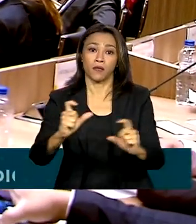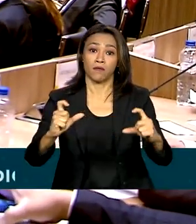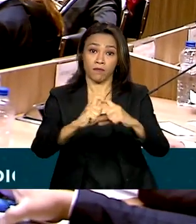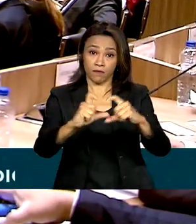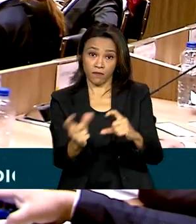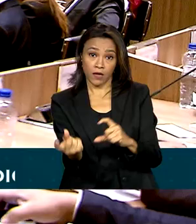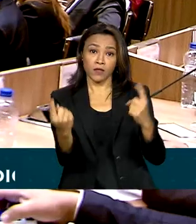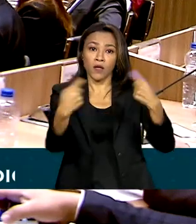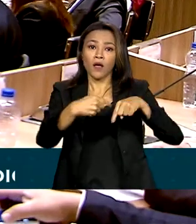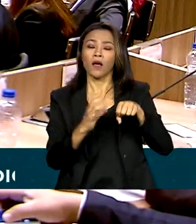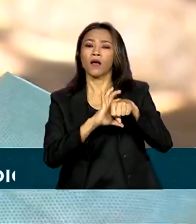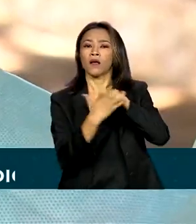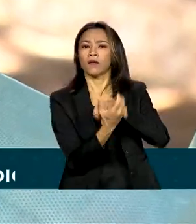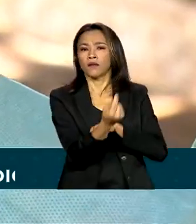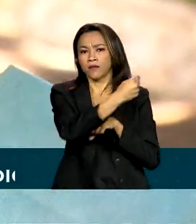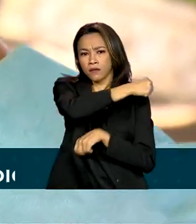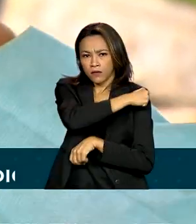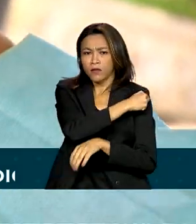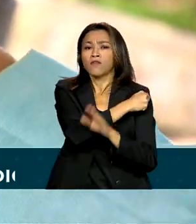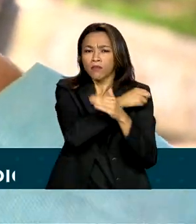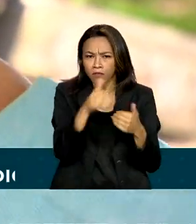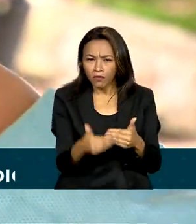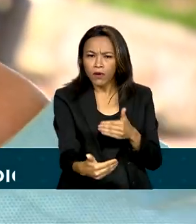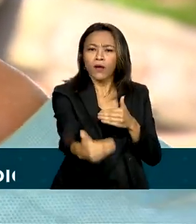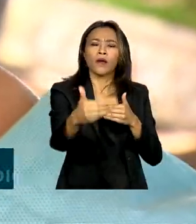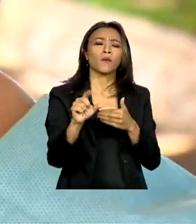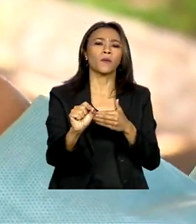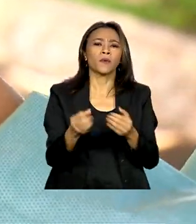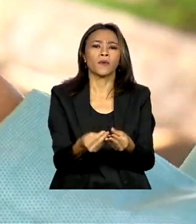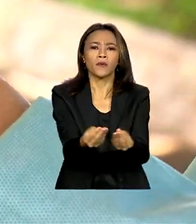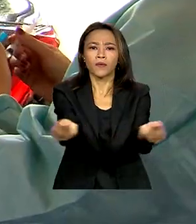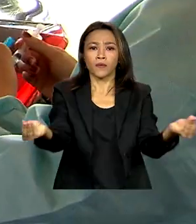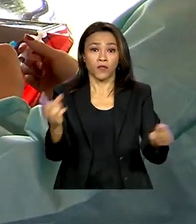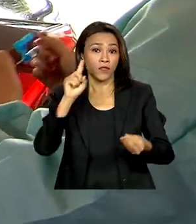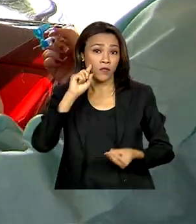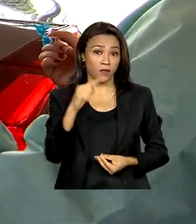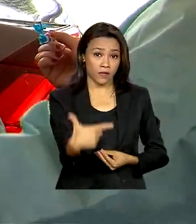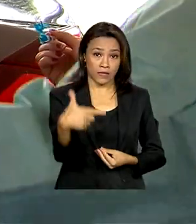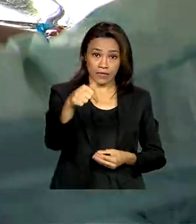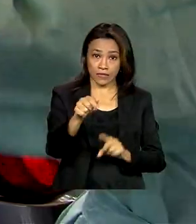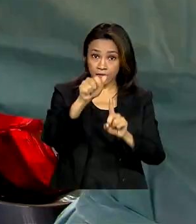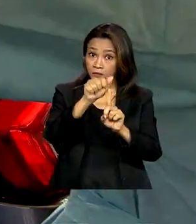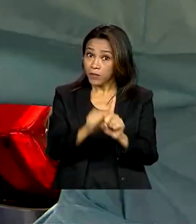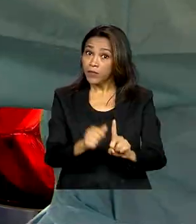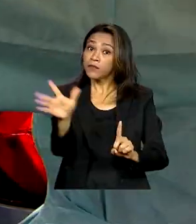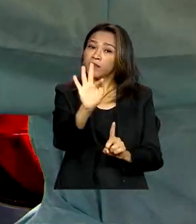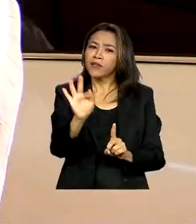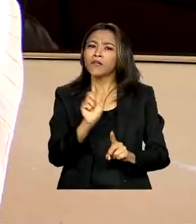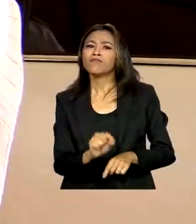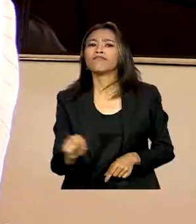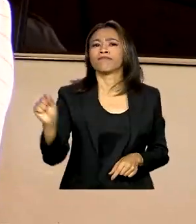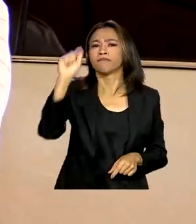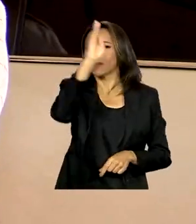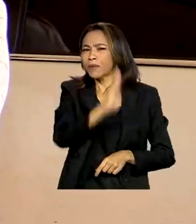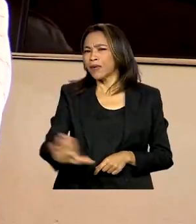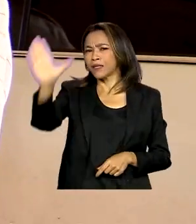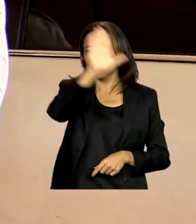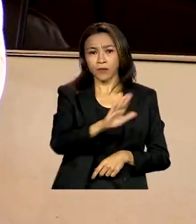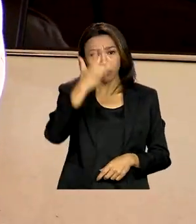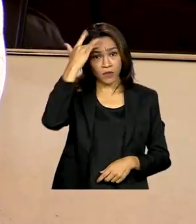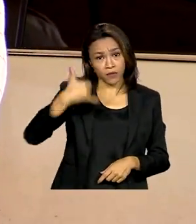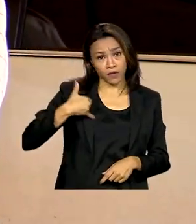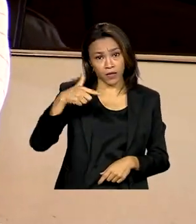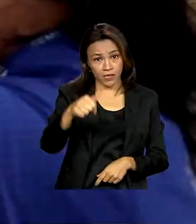contra a Covid-19 estará disponível a partir de 27 de fevereiro em todo o país para pessoas com